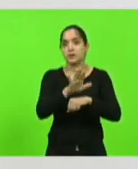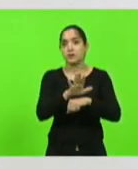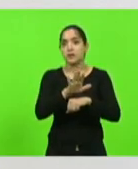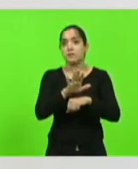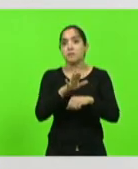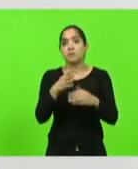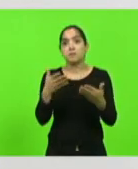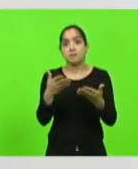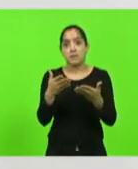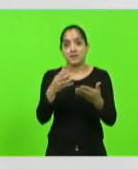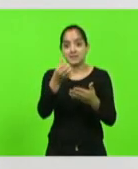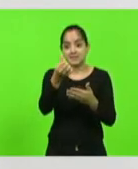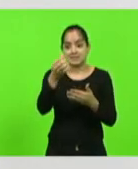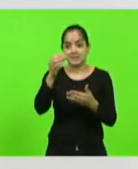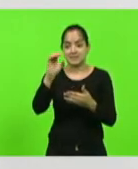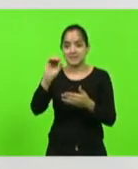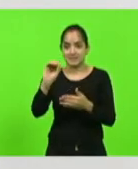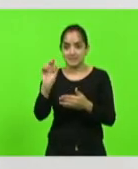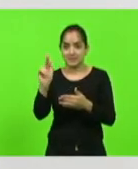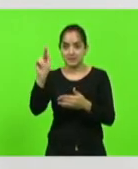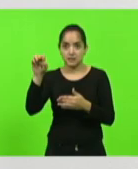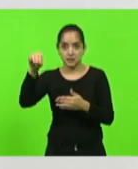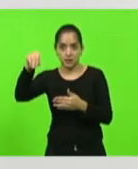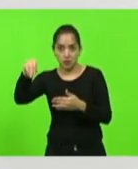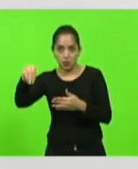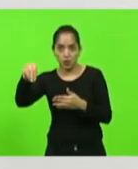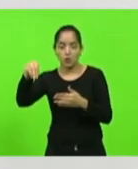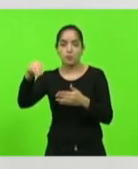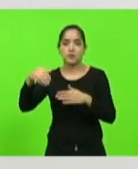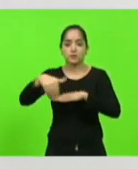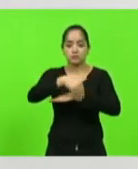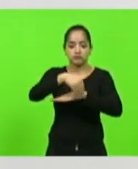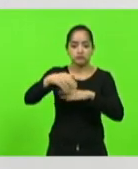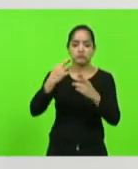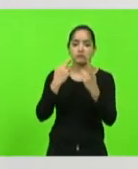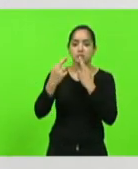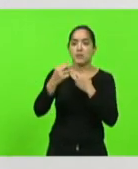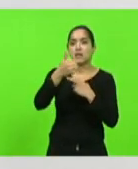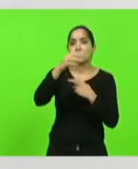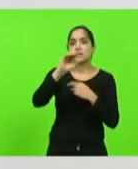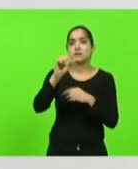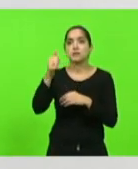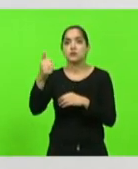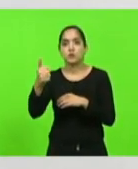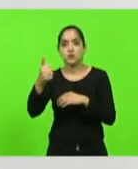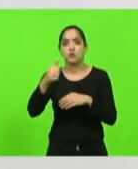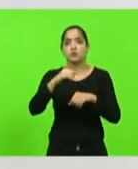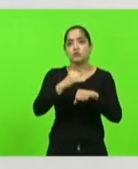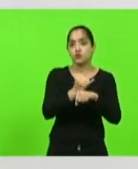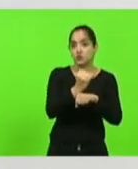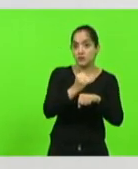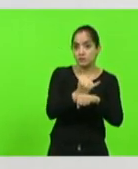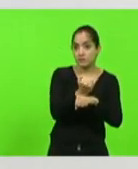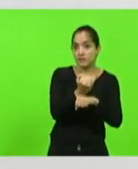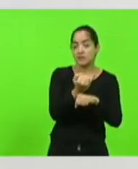a 60 km da BR-101 em Joinville que está a 60 km